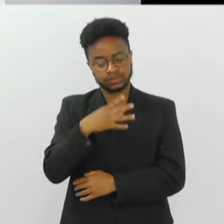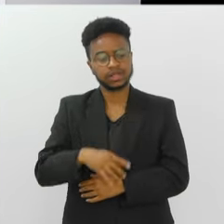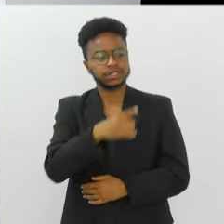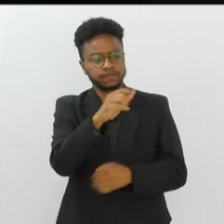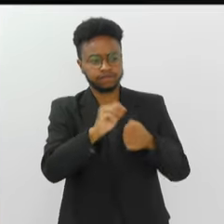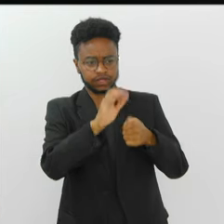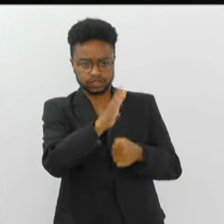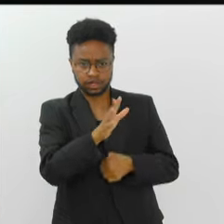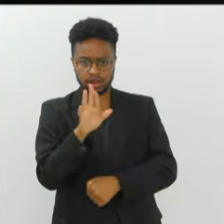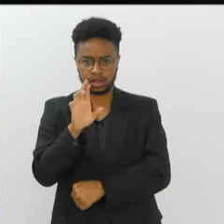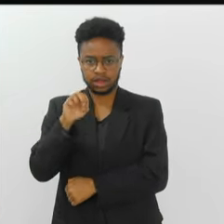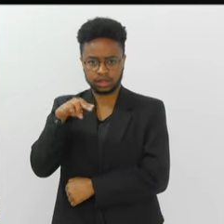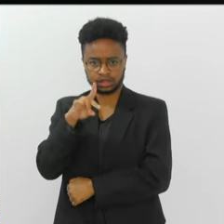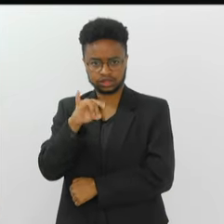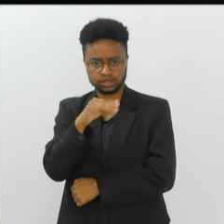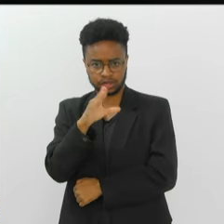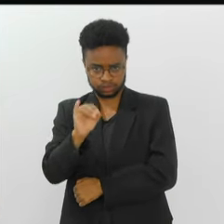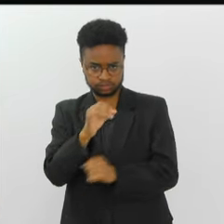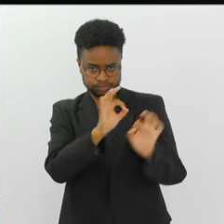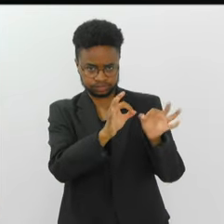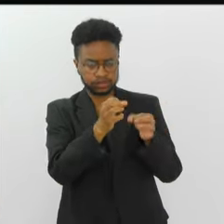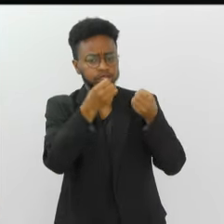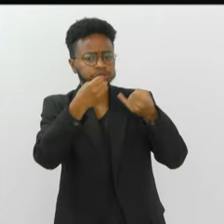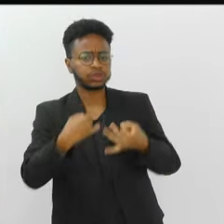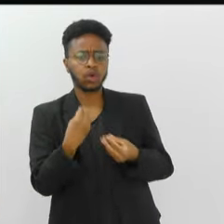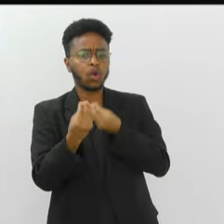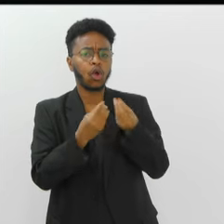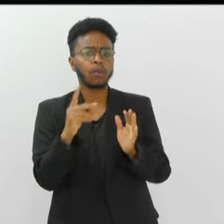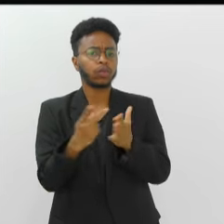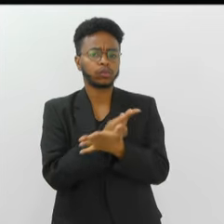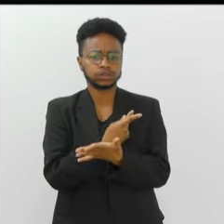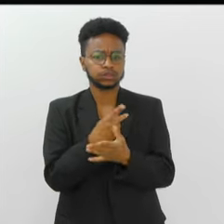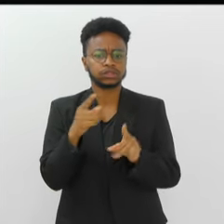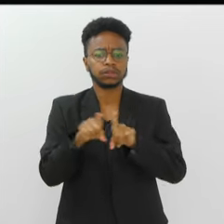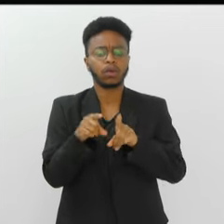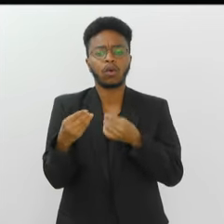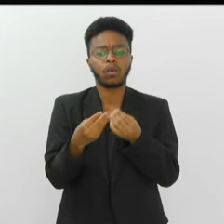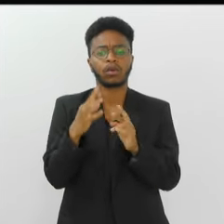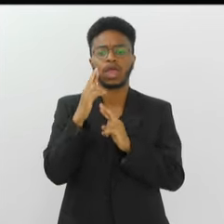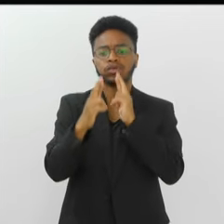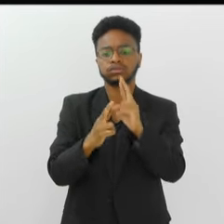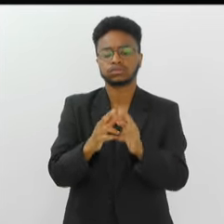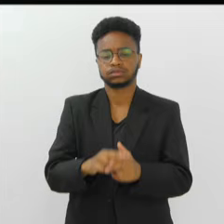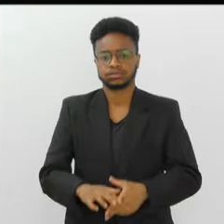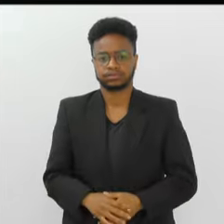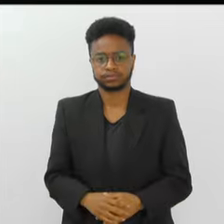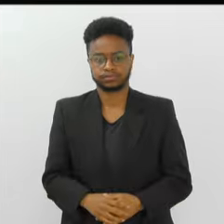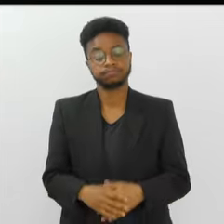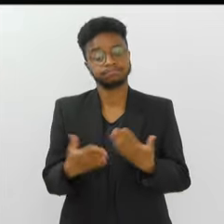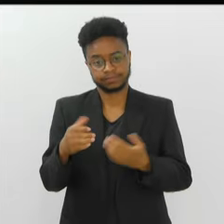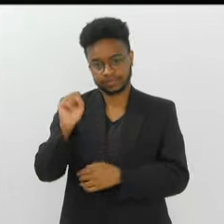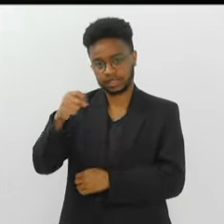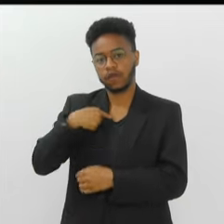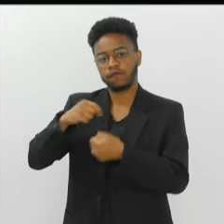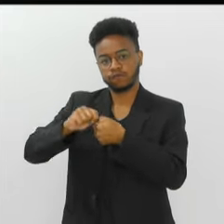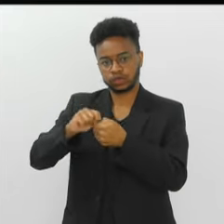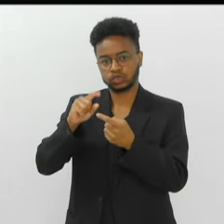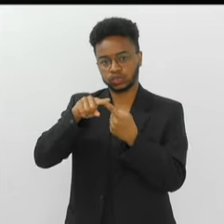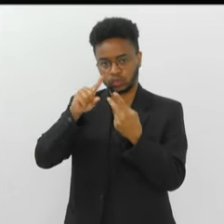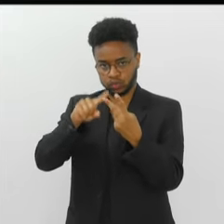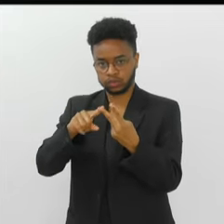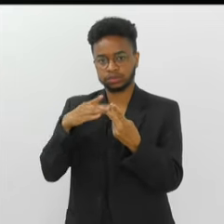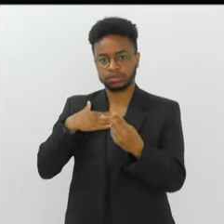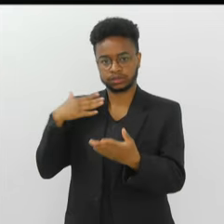fez algumas reedições, né? Cita para a gente quais foram e como é que foi o resultado de tudo isso. Pois é, eu fiz duas